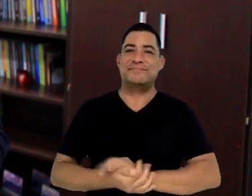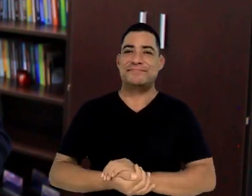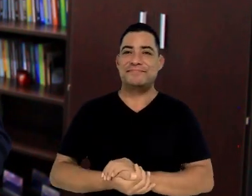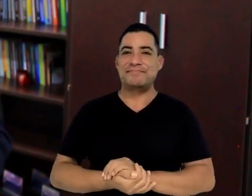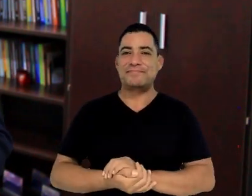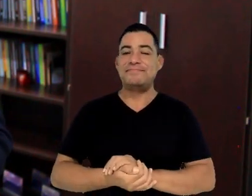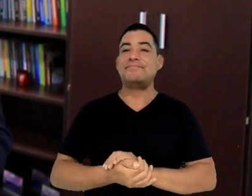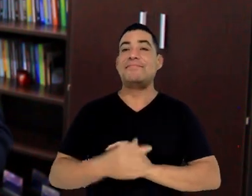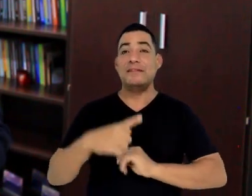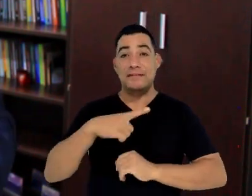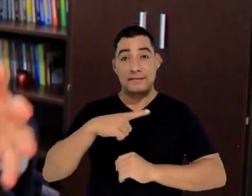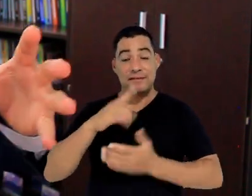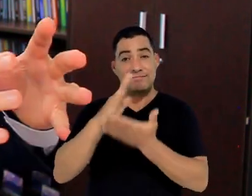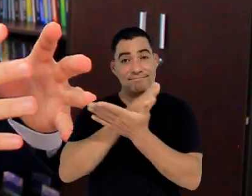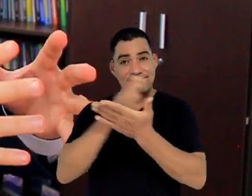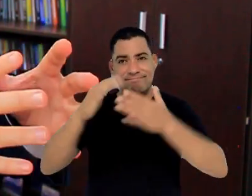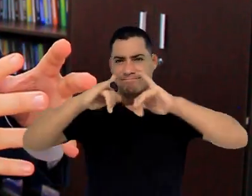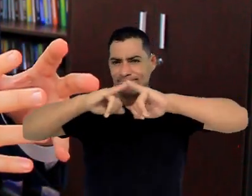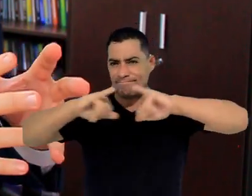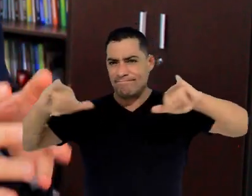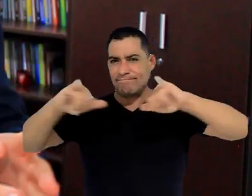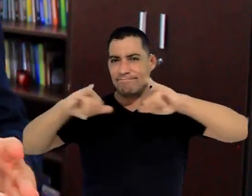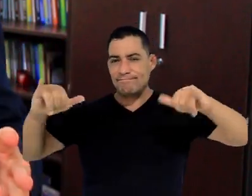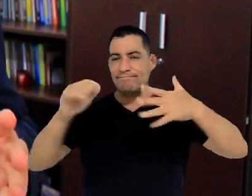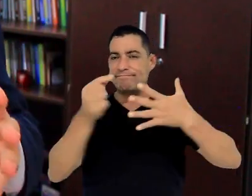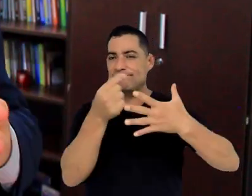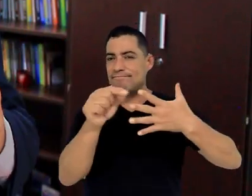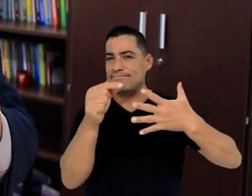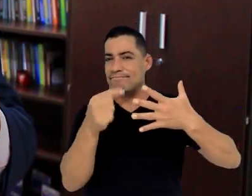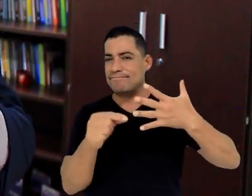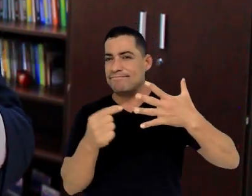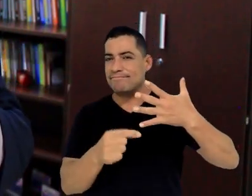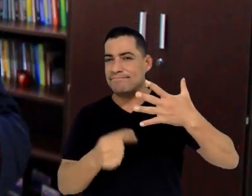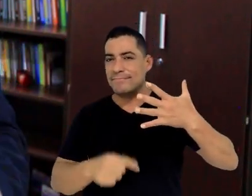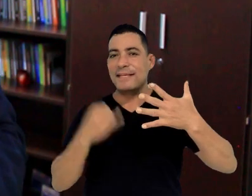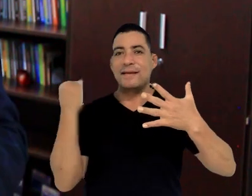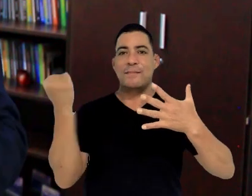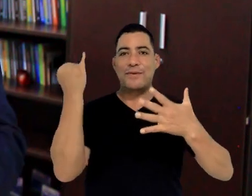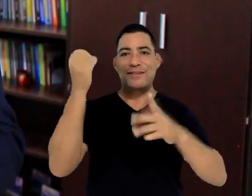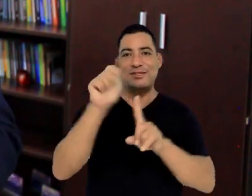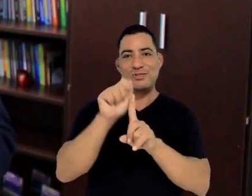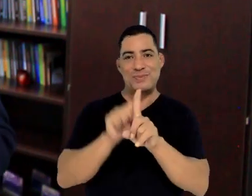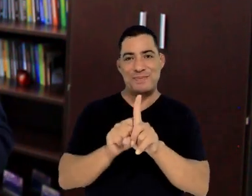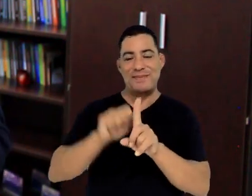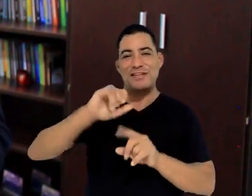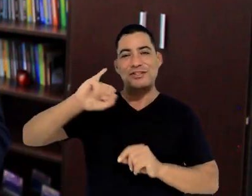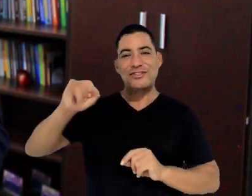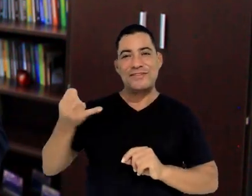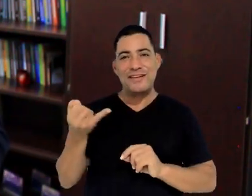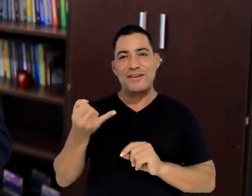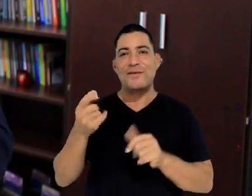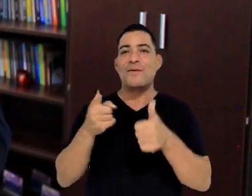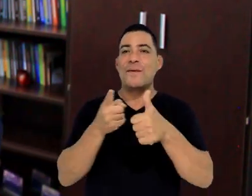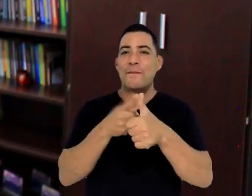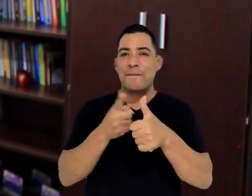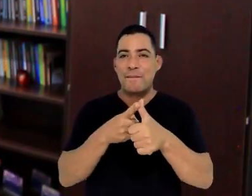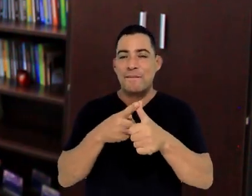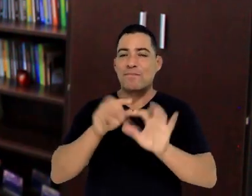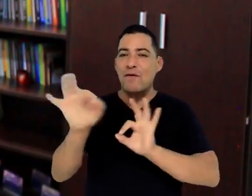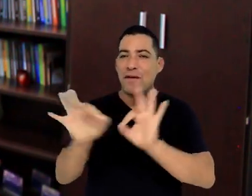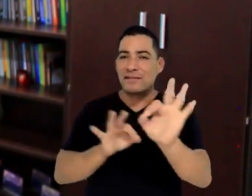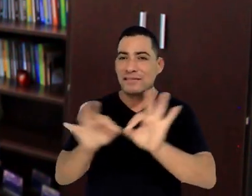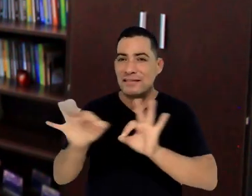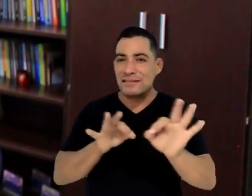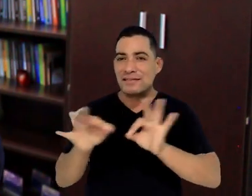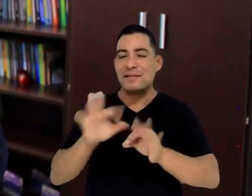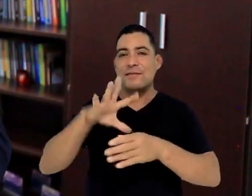a devida segurança. Gostaríamos de fazer alguns anúncios de ações importantes que iniciamos agora em janeiro no quesito